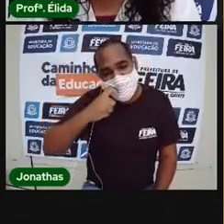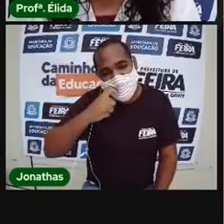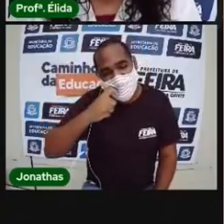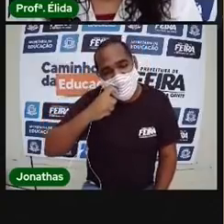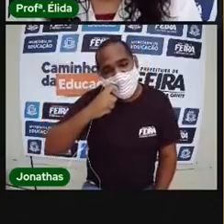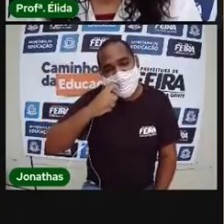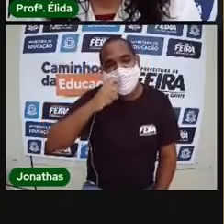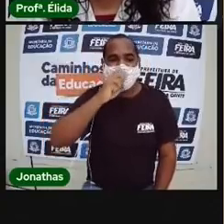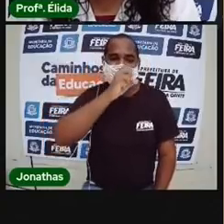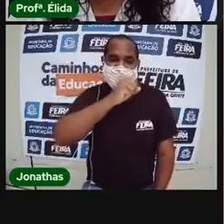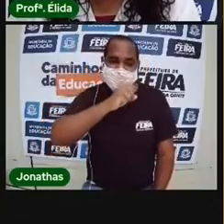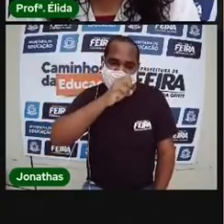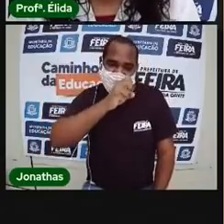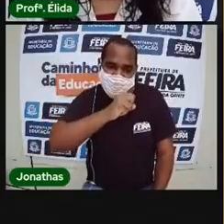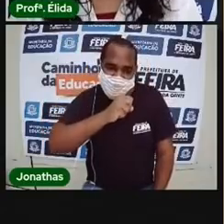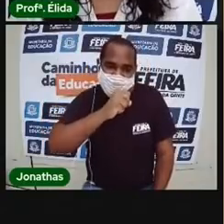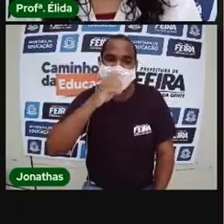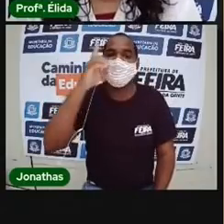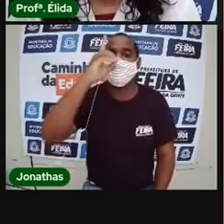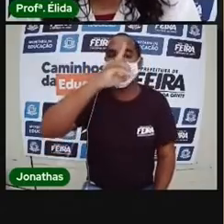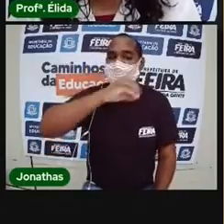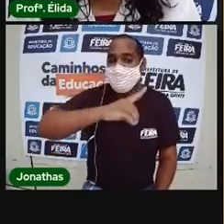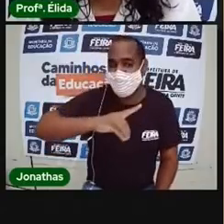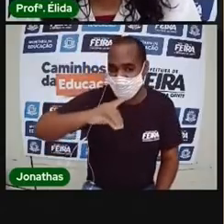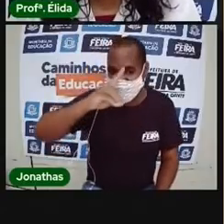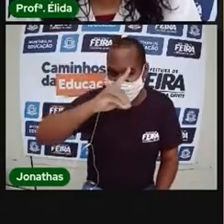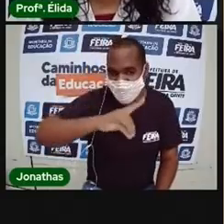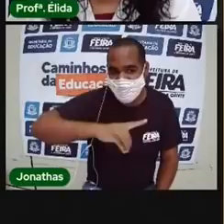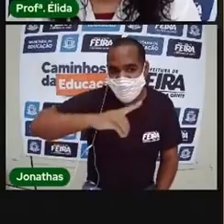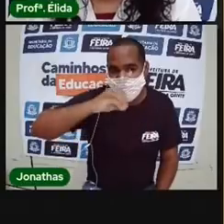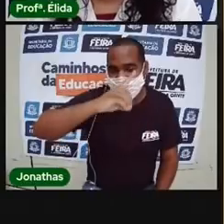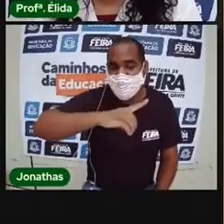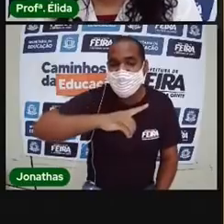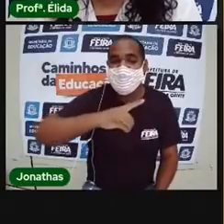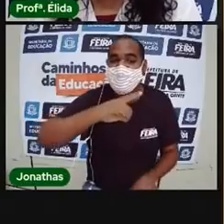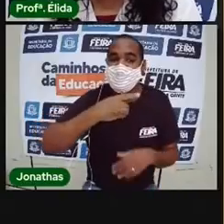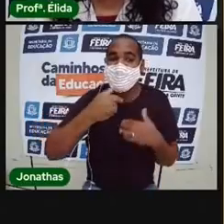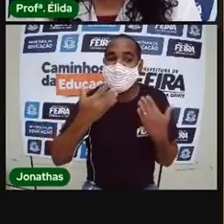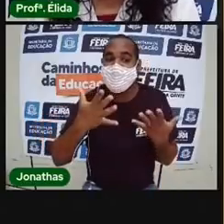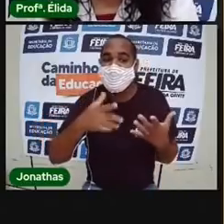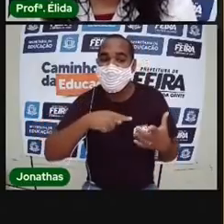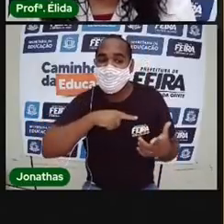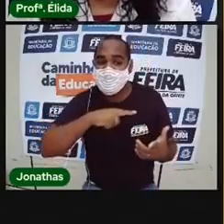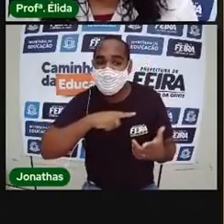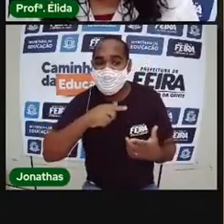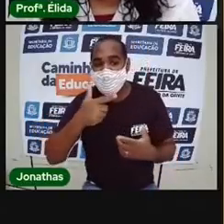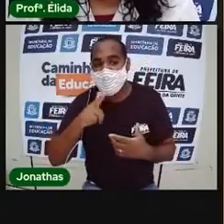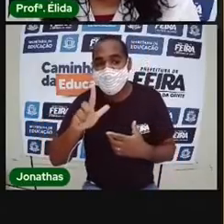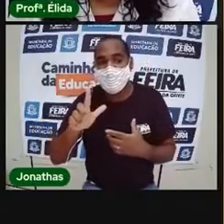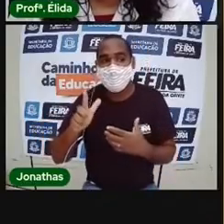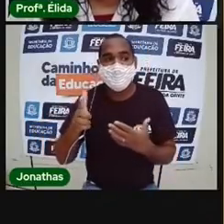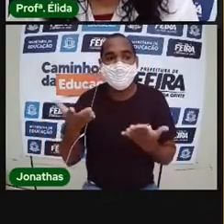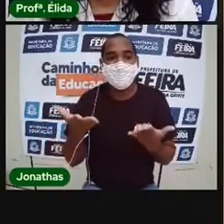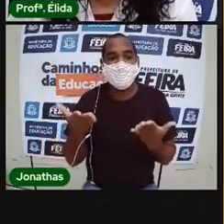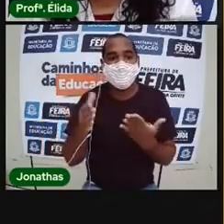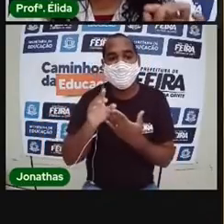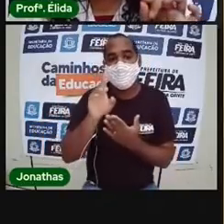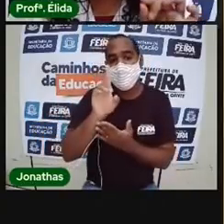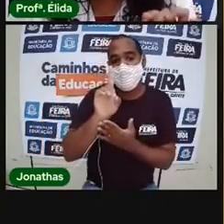-feira, sábado e o domingo. E tem também as datas.